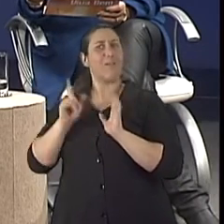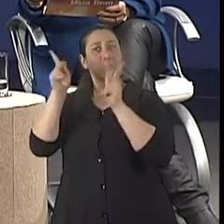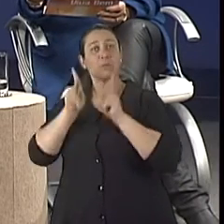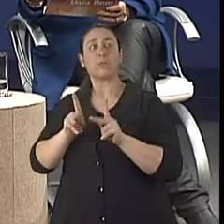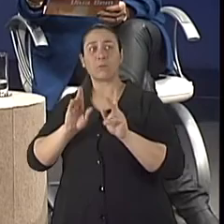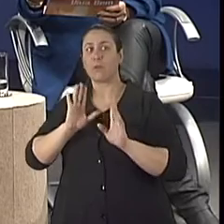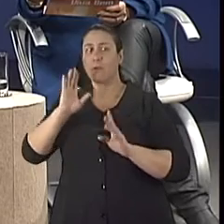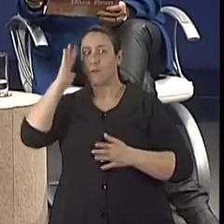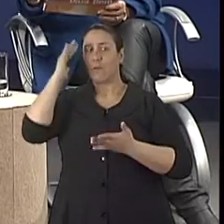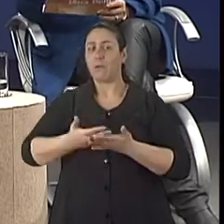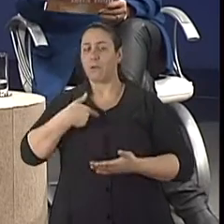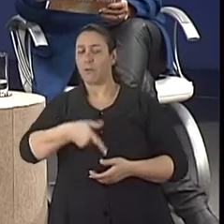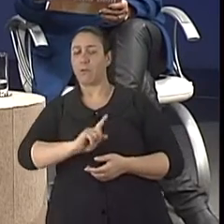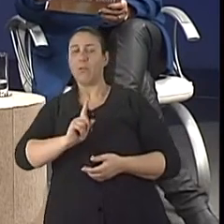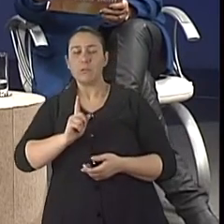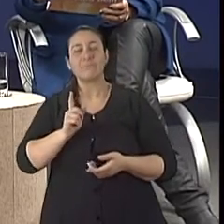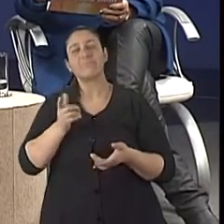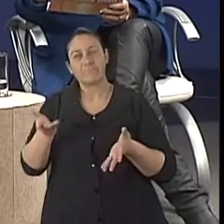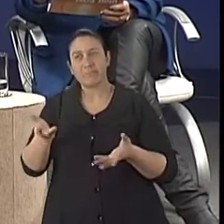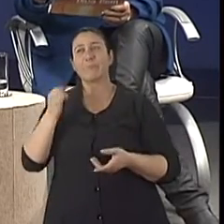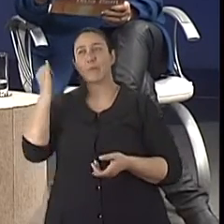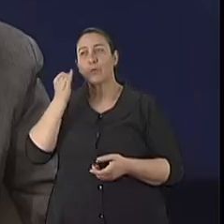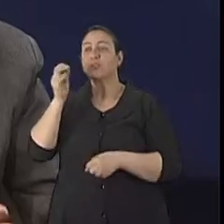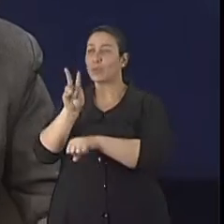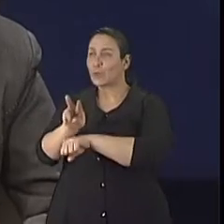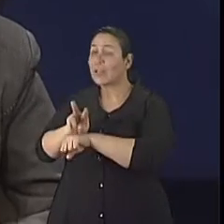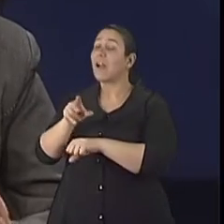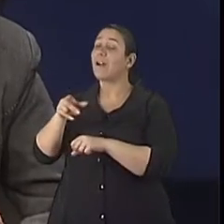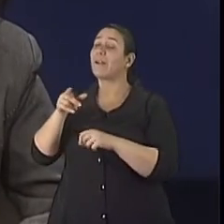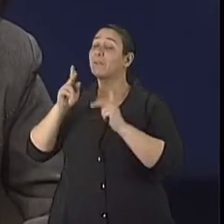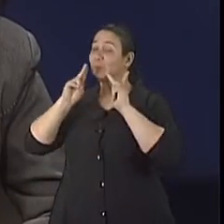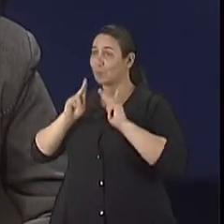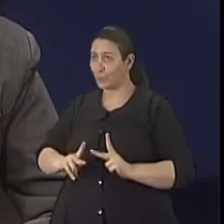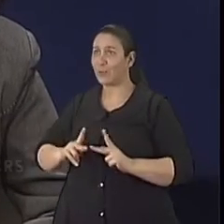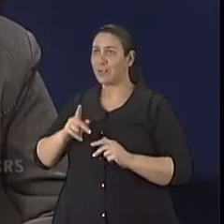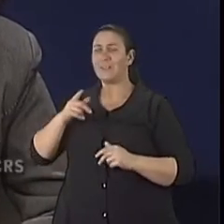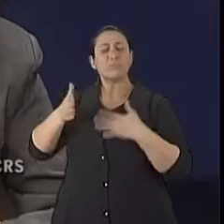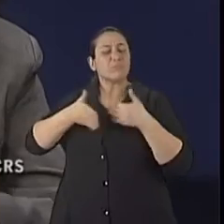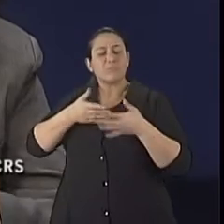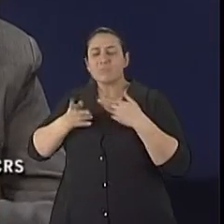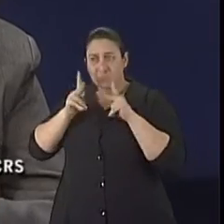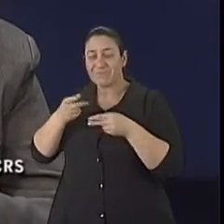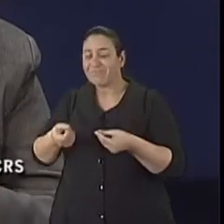experimentos que foram feitos, ensaios clínicos que foram feitos com indivíduos, e qualquer sintoma mesmo que tenha